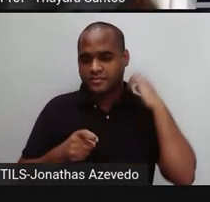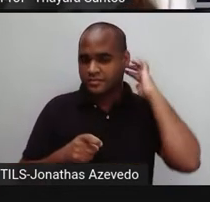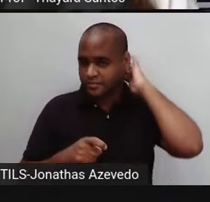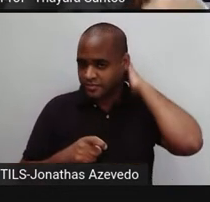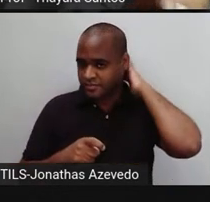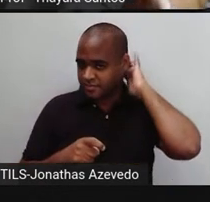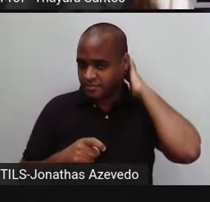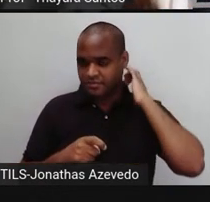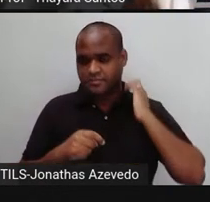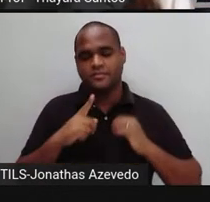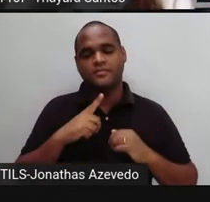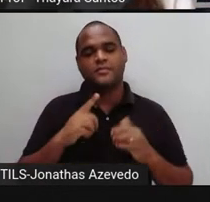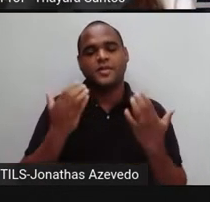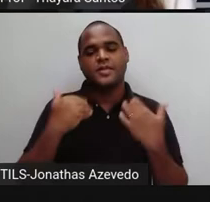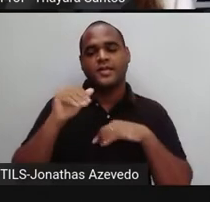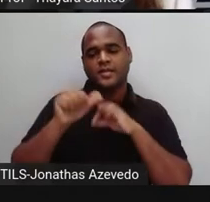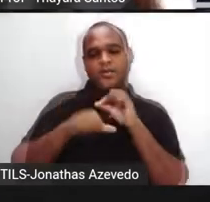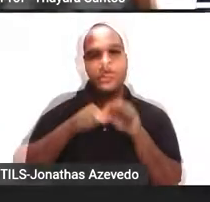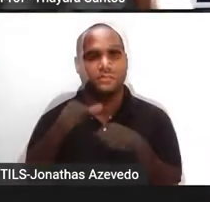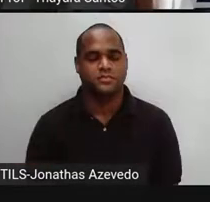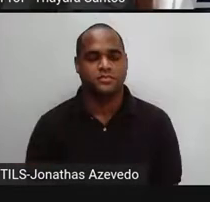gás carbônico é liberado.